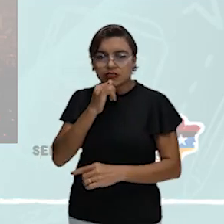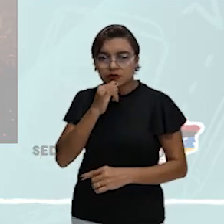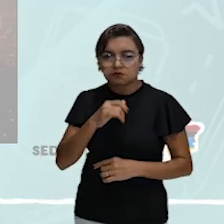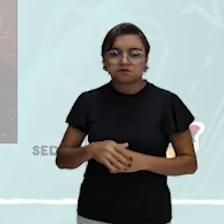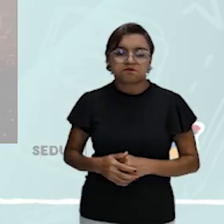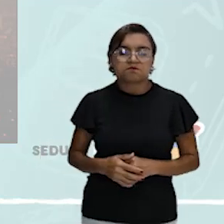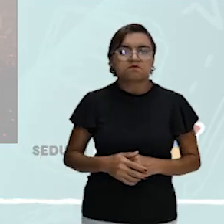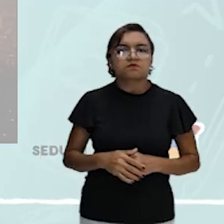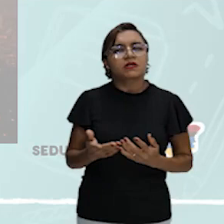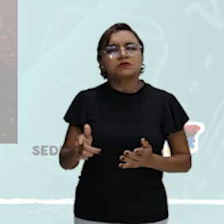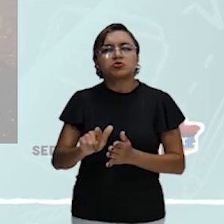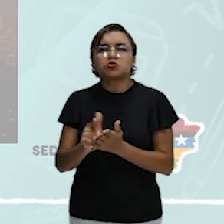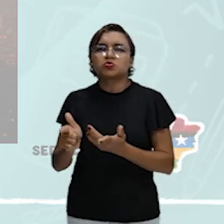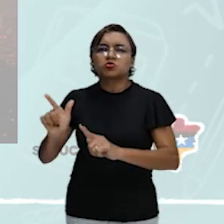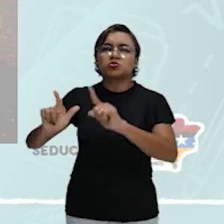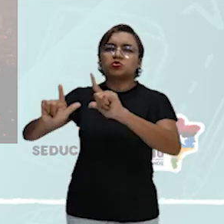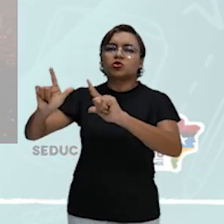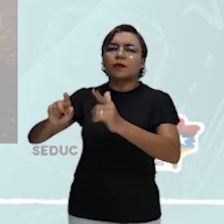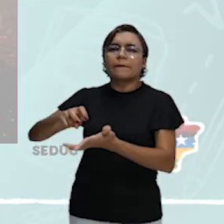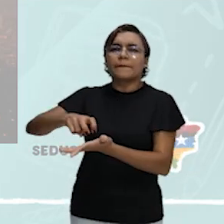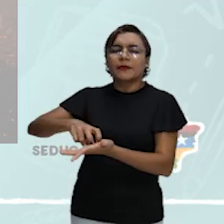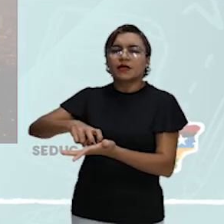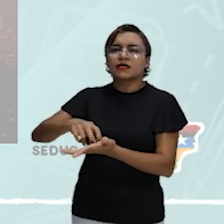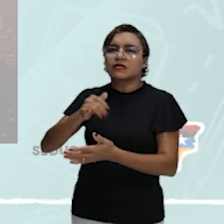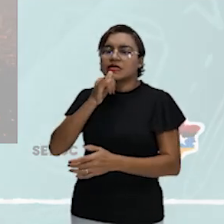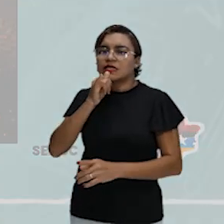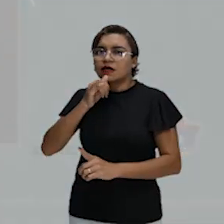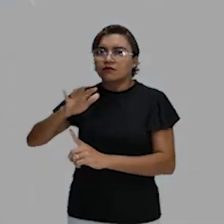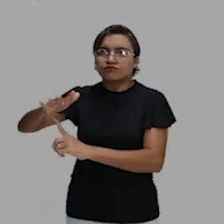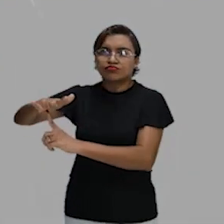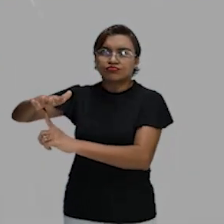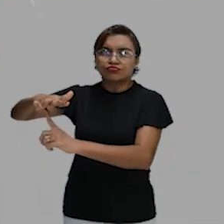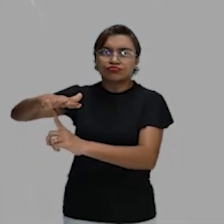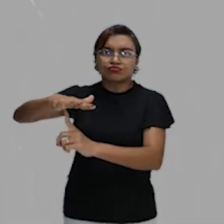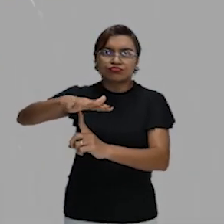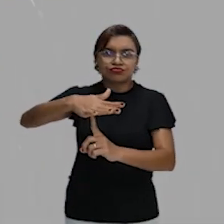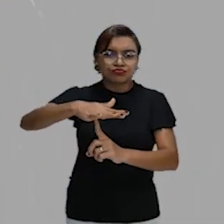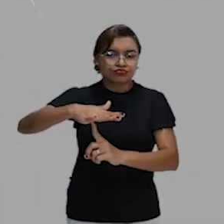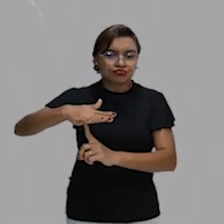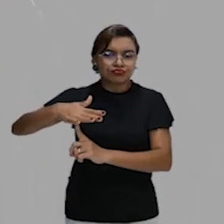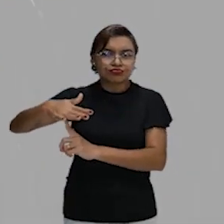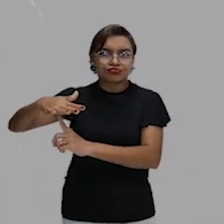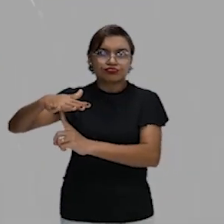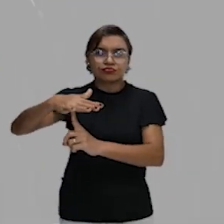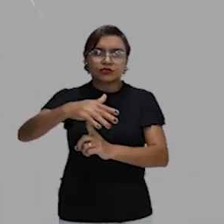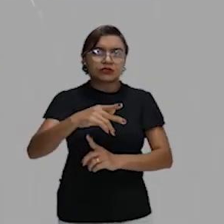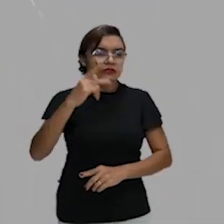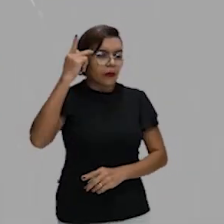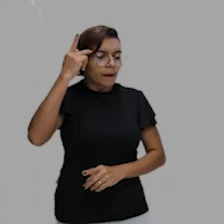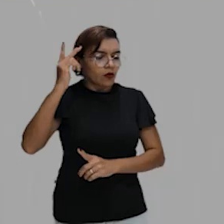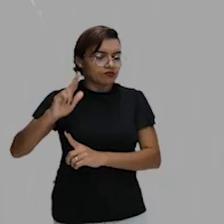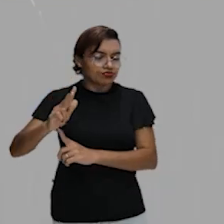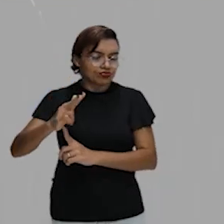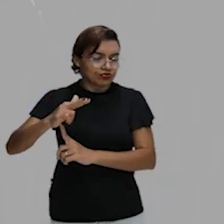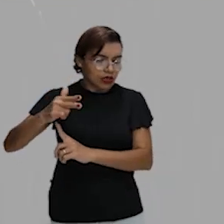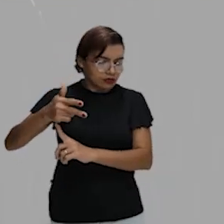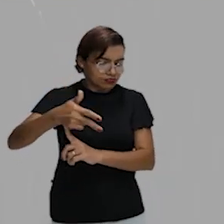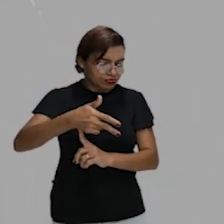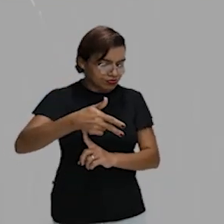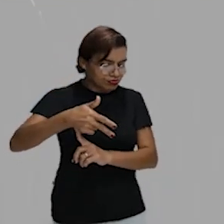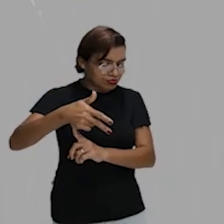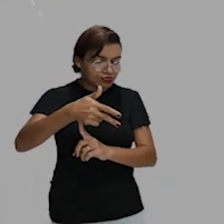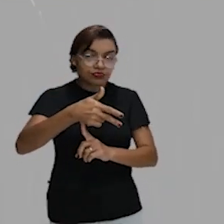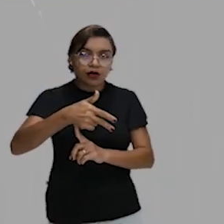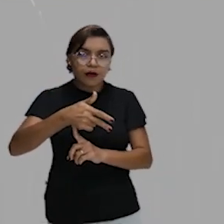jornal, de manhã cedo. Aqueles helicópteros sobrevoando São Paulo. E mostram, olha, o ambiente de São Paulo hoje. Aí mostra